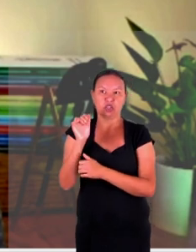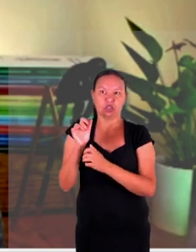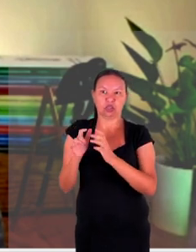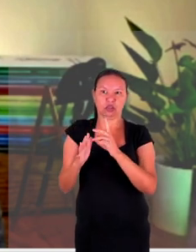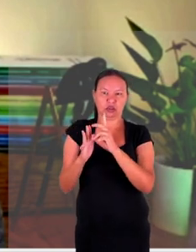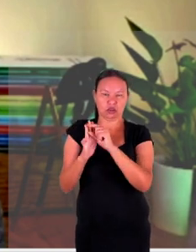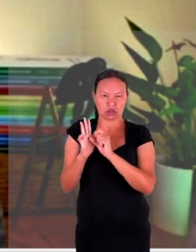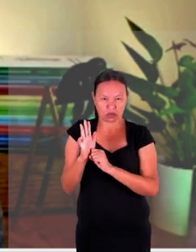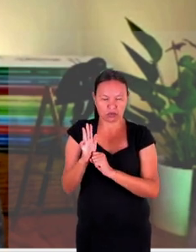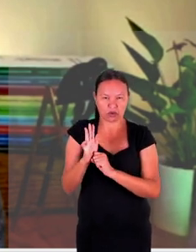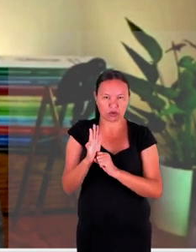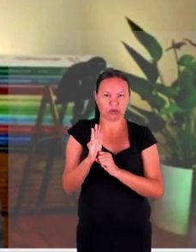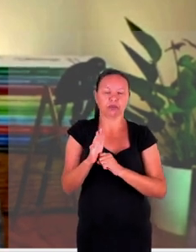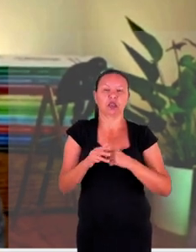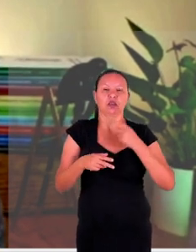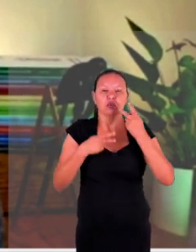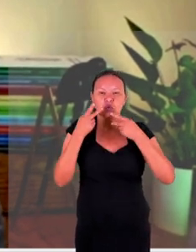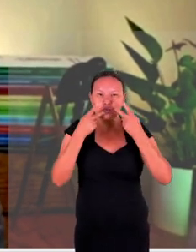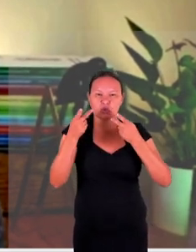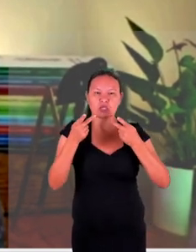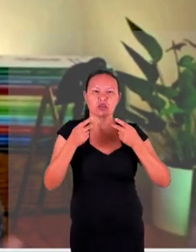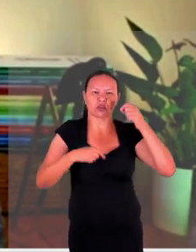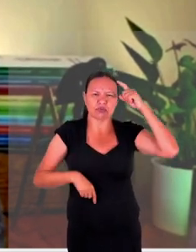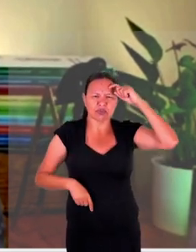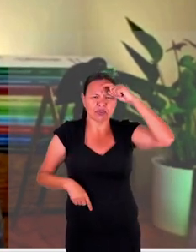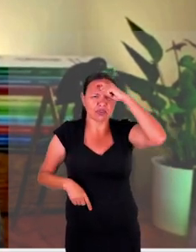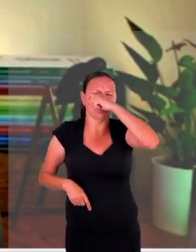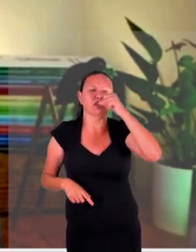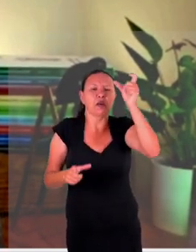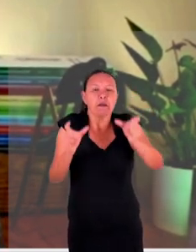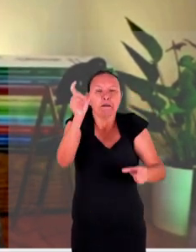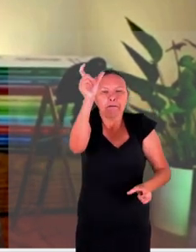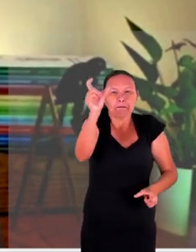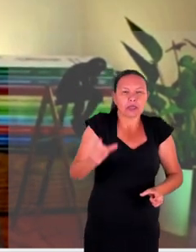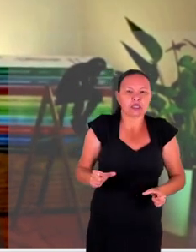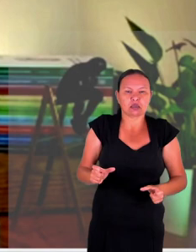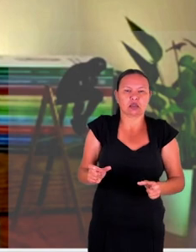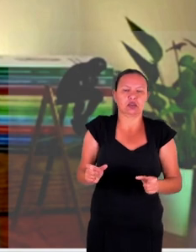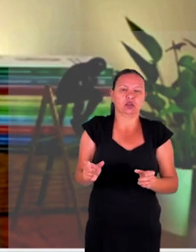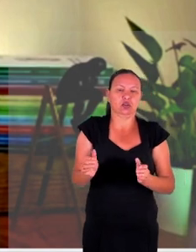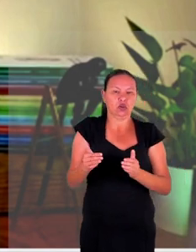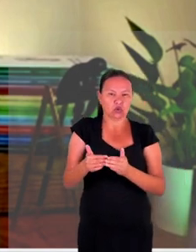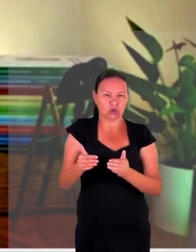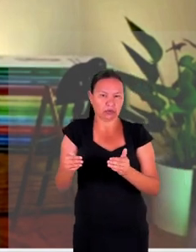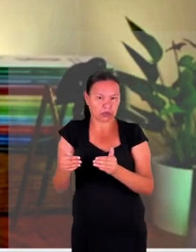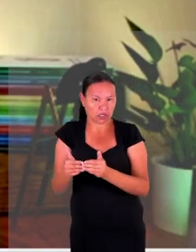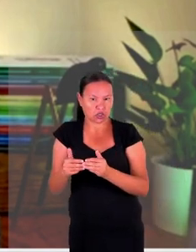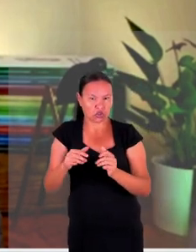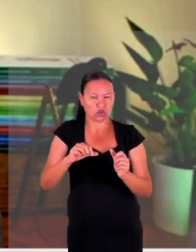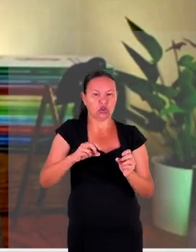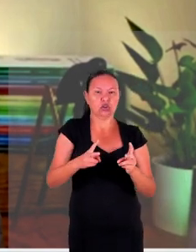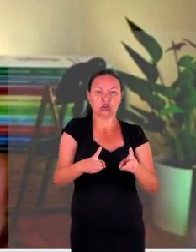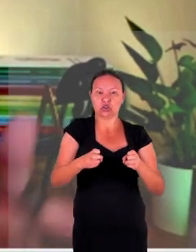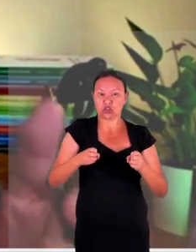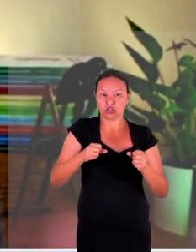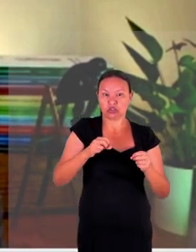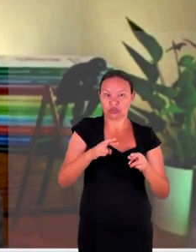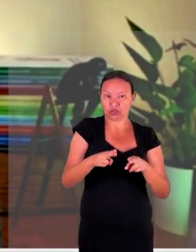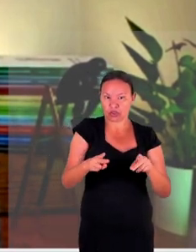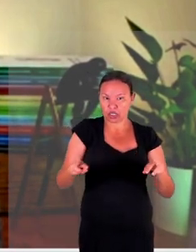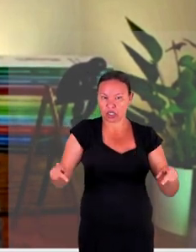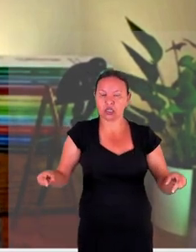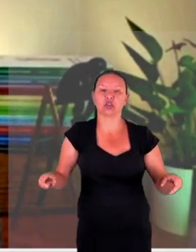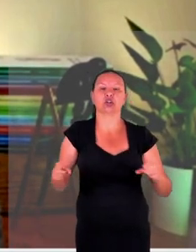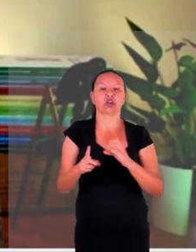argumento das dificuldades das pessoas que estão em um ambiente diferente é porque eles se enquadram na